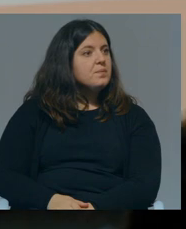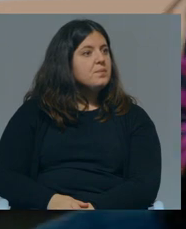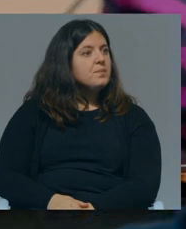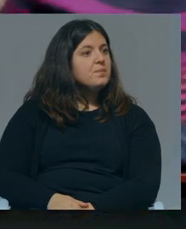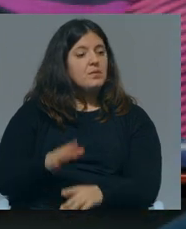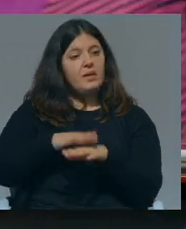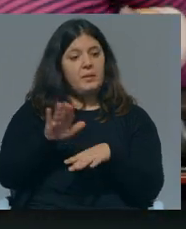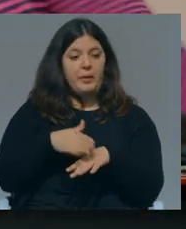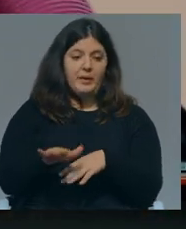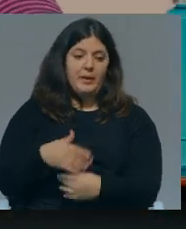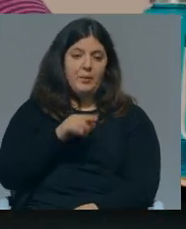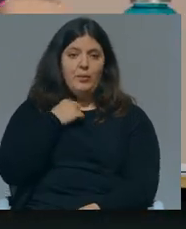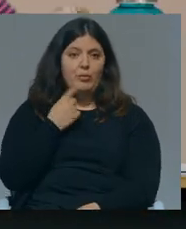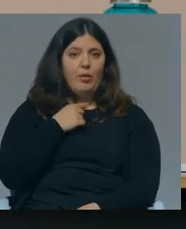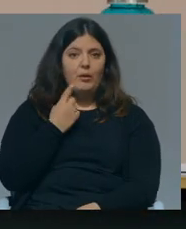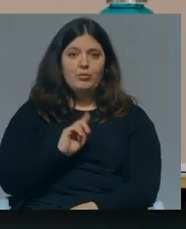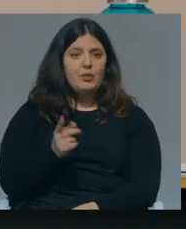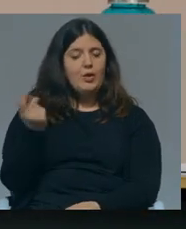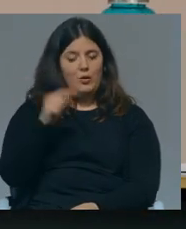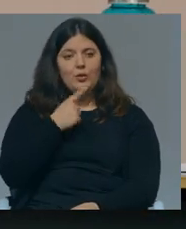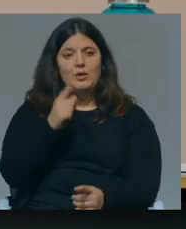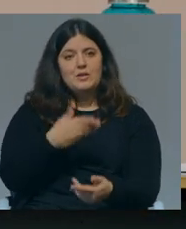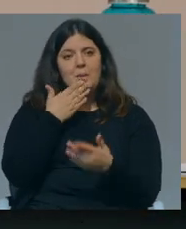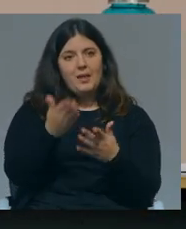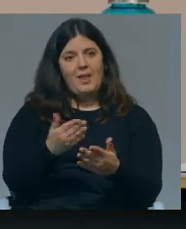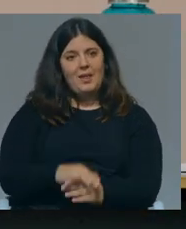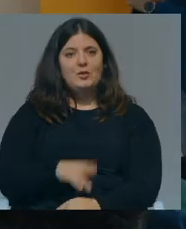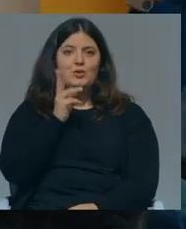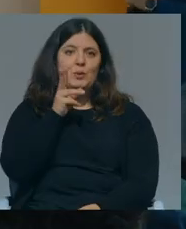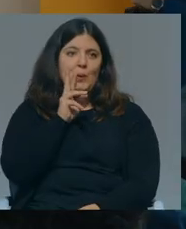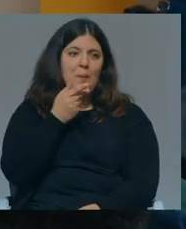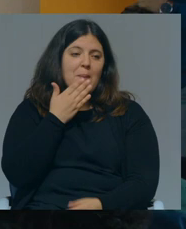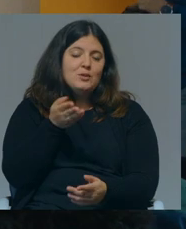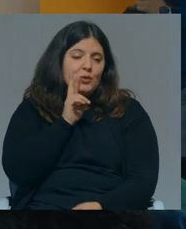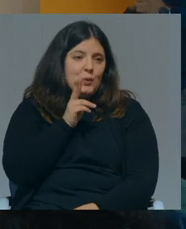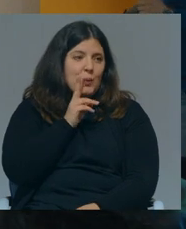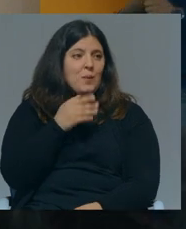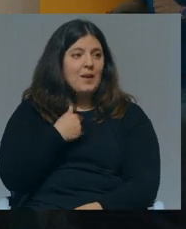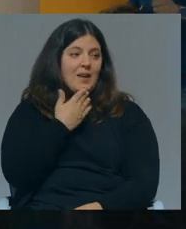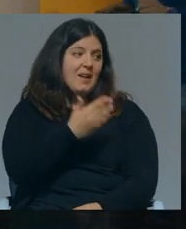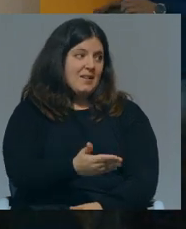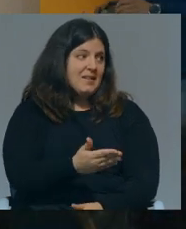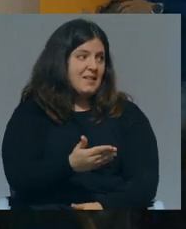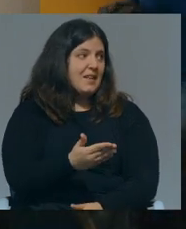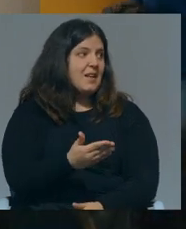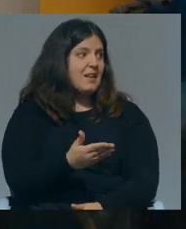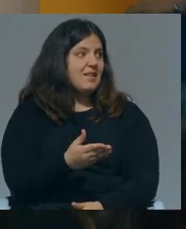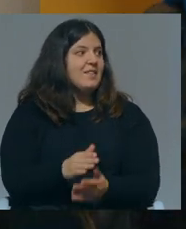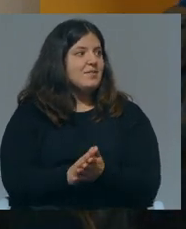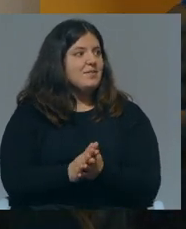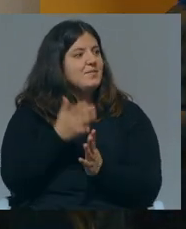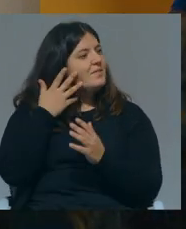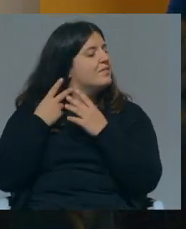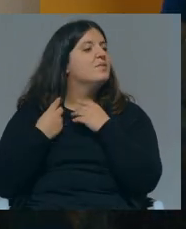tenho de ir tenho de ir não dá depois eu voltarei obrigada desculpem peço desculpa quero agradecer então a presença da